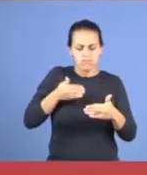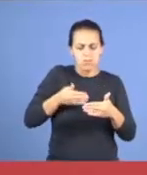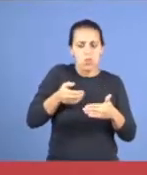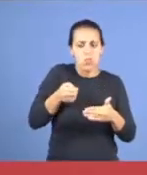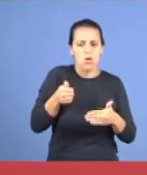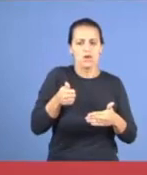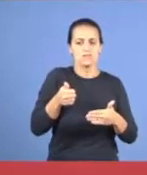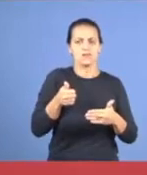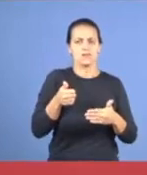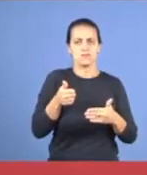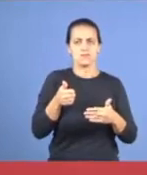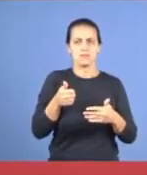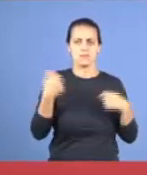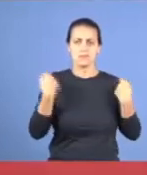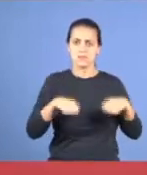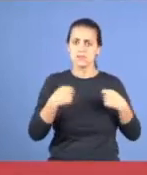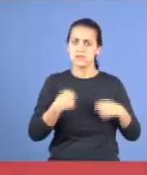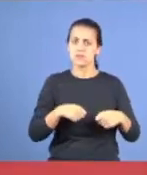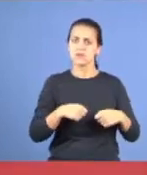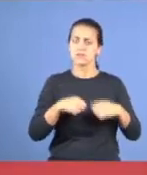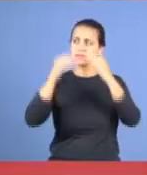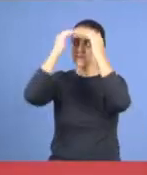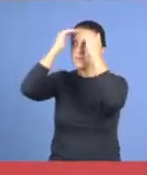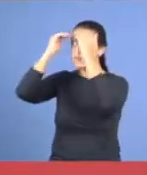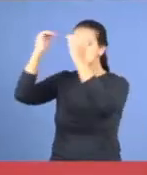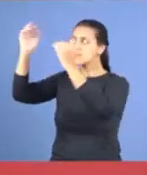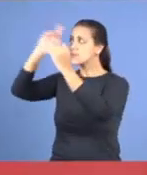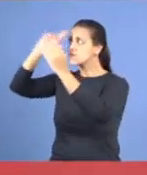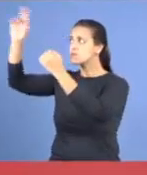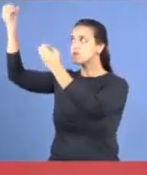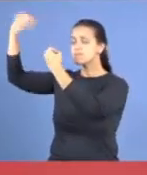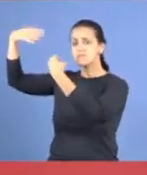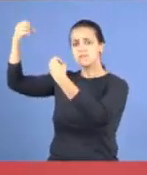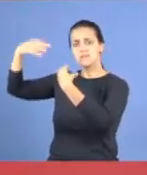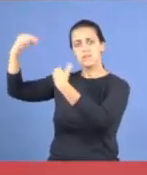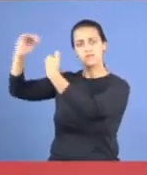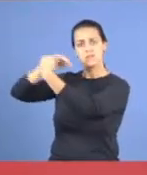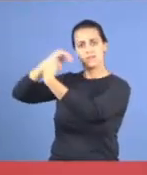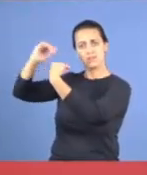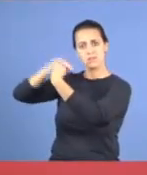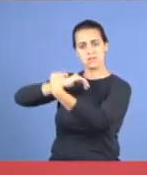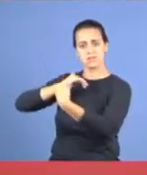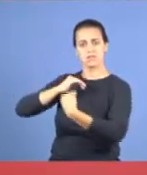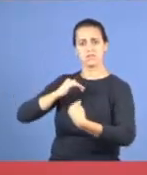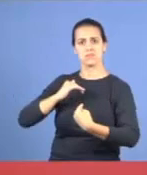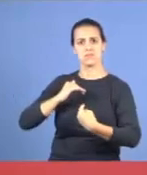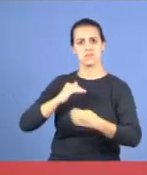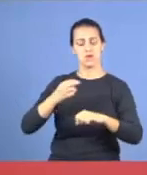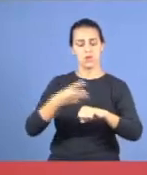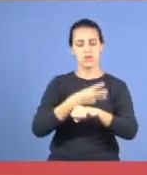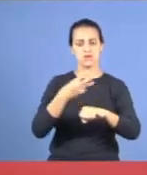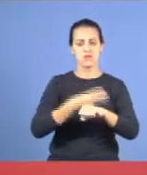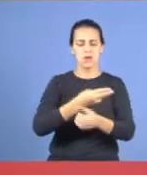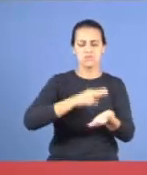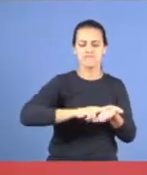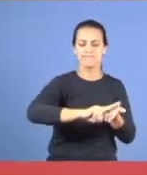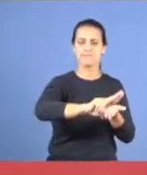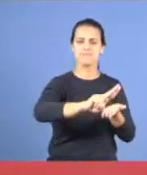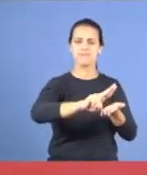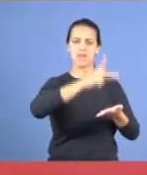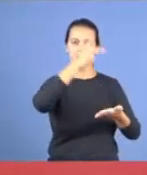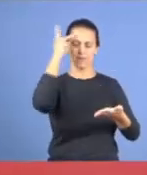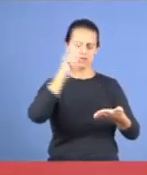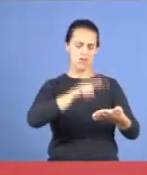orientando, as pessoas vão votar, quando receberam o whatsapp, é um parente, é um amigo, eles vão se